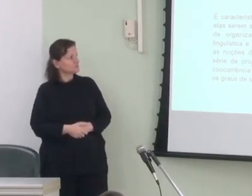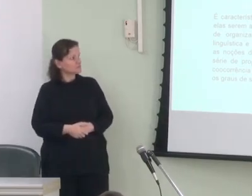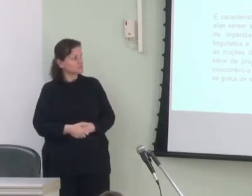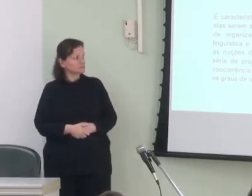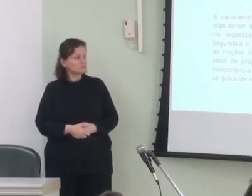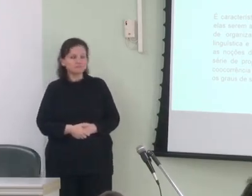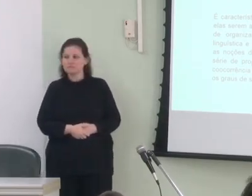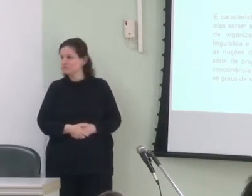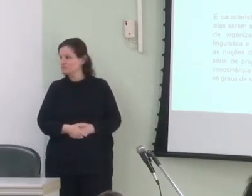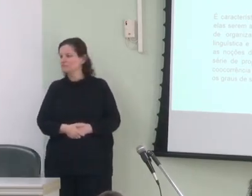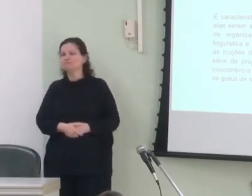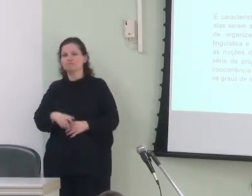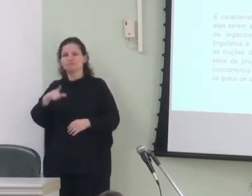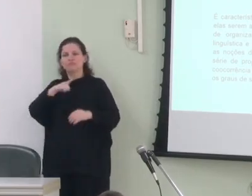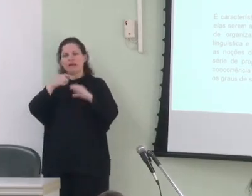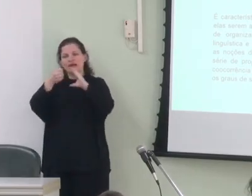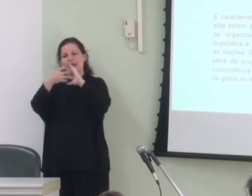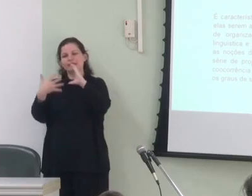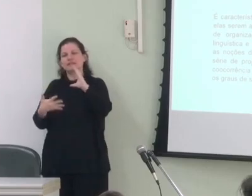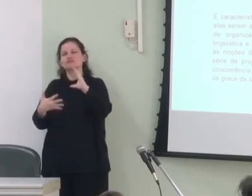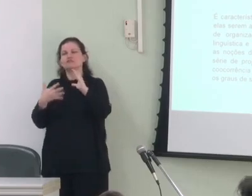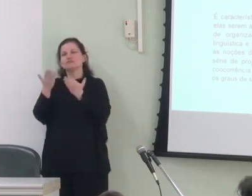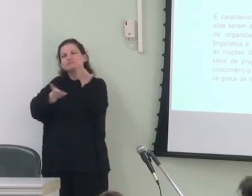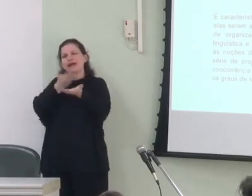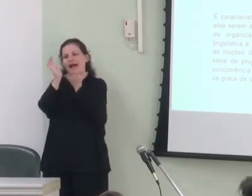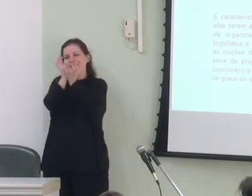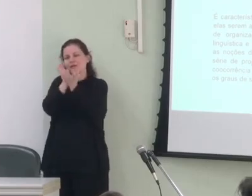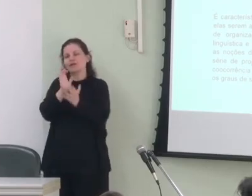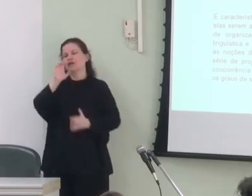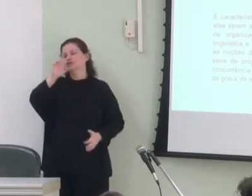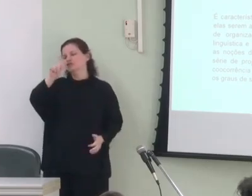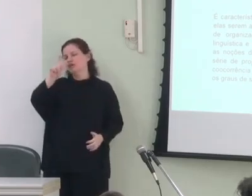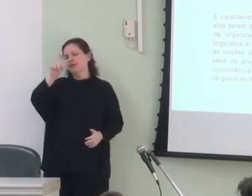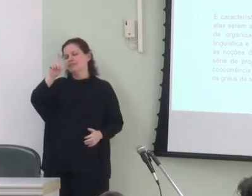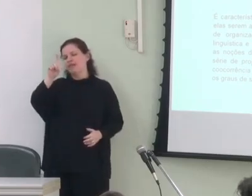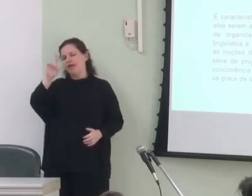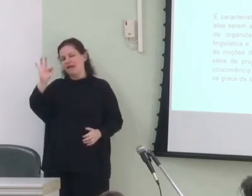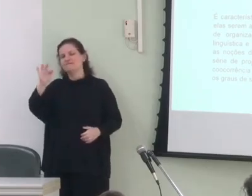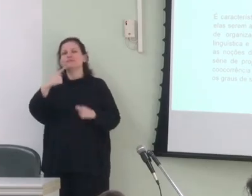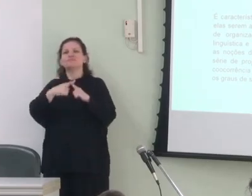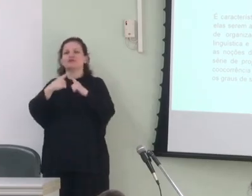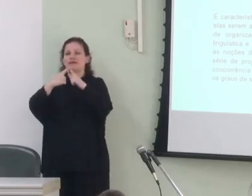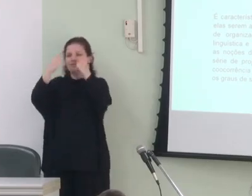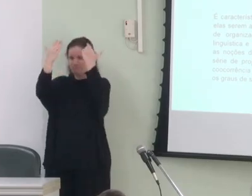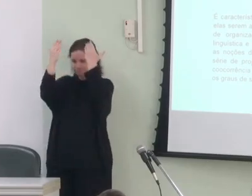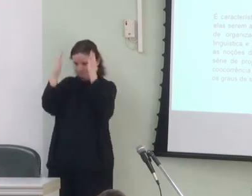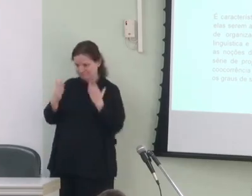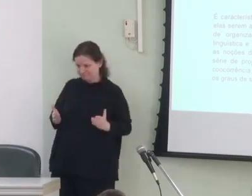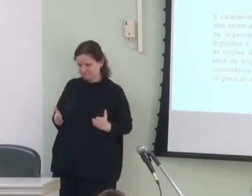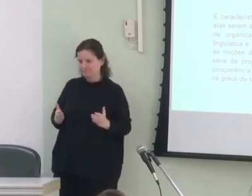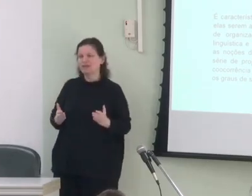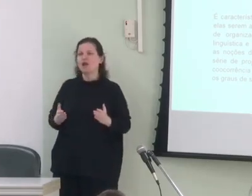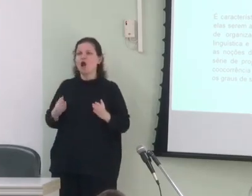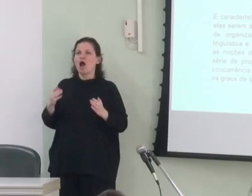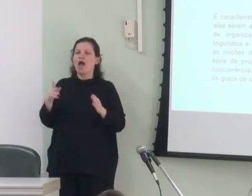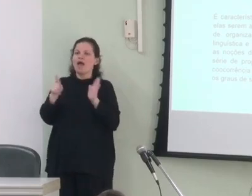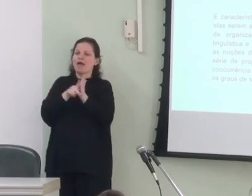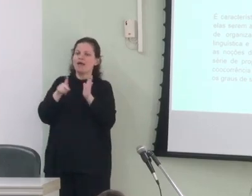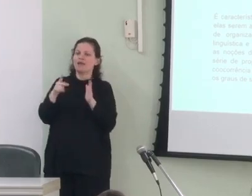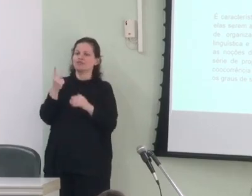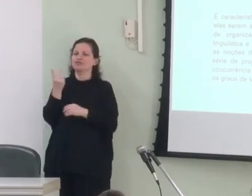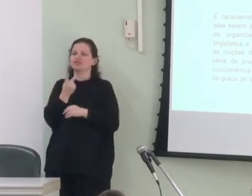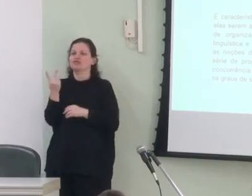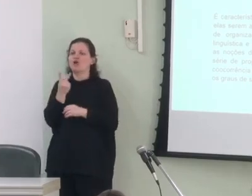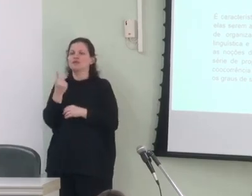é característico do tratamento dessas categorias na GDF o fato de elas serem analisadas como pertencentes a dois